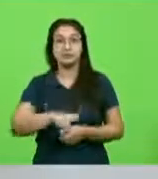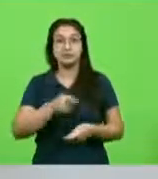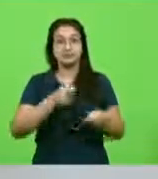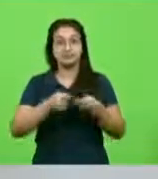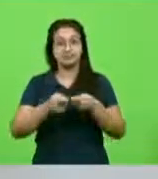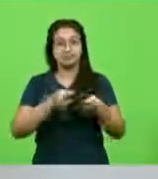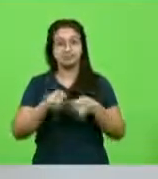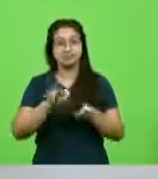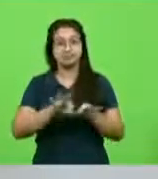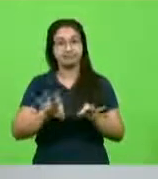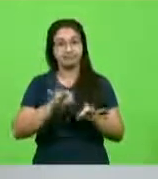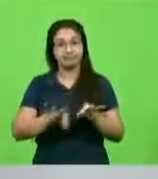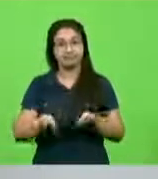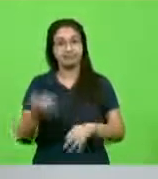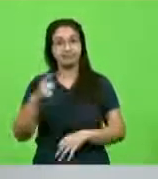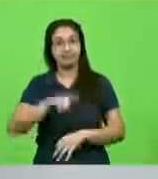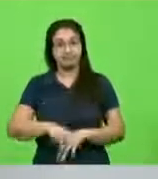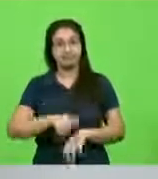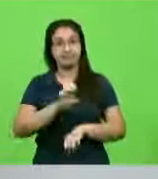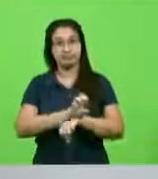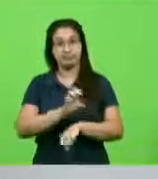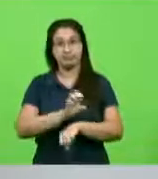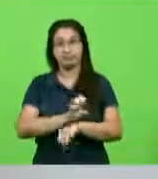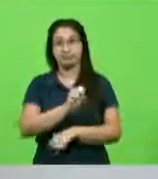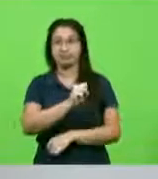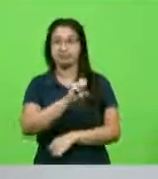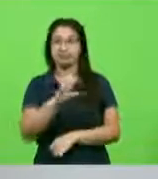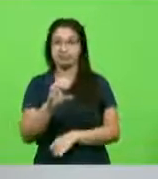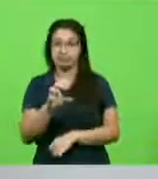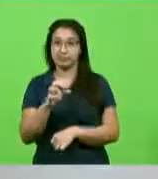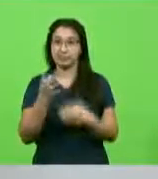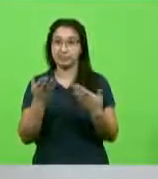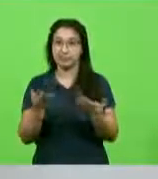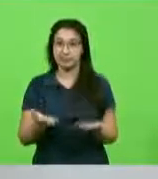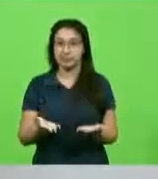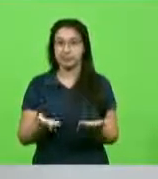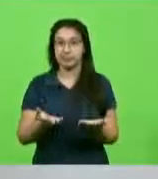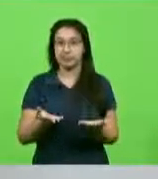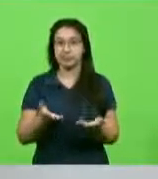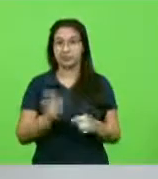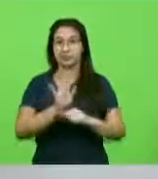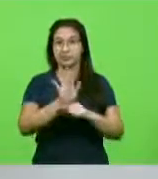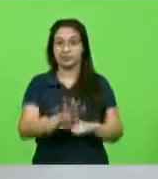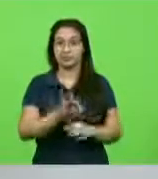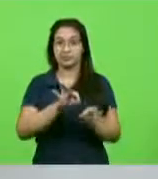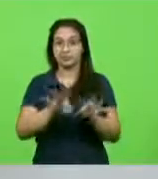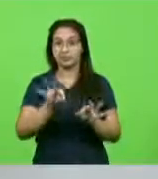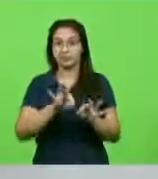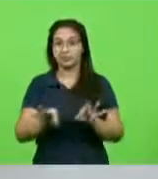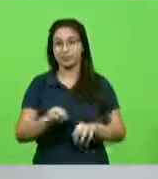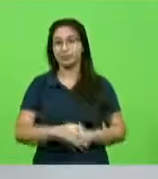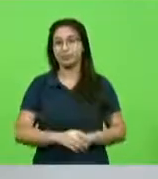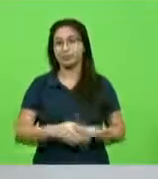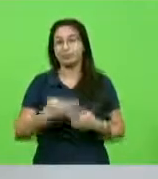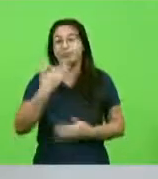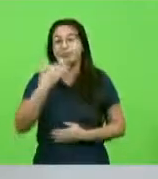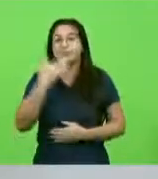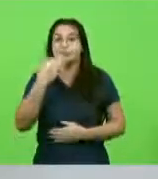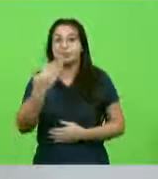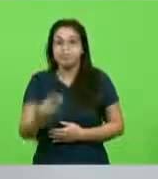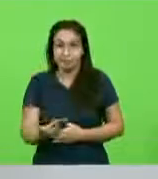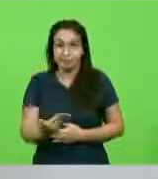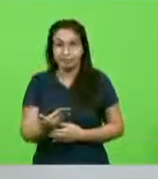hospitalar e também para o Estado de Santa Catarina, muitas vezes, bancando essas instituições. Então, fica aqui o nosso apelo